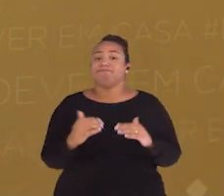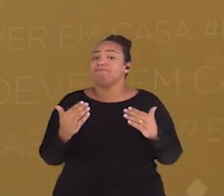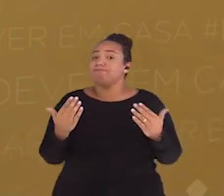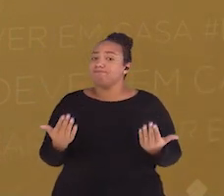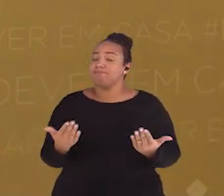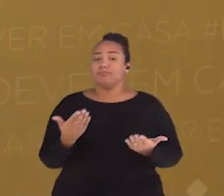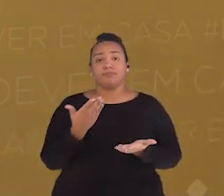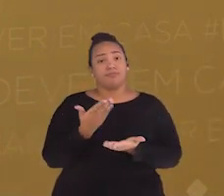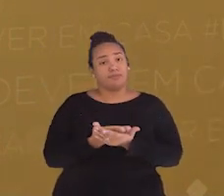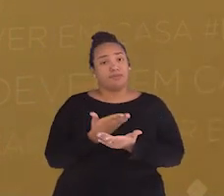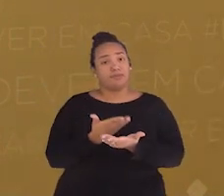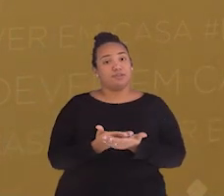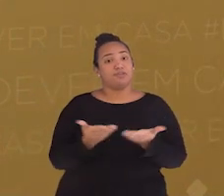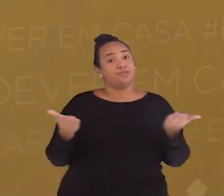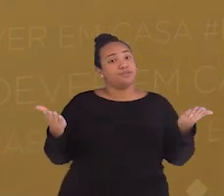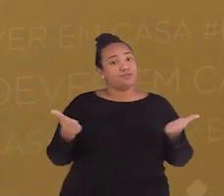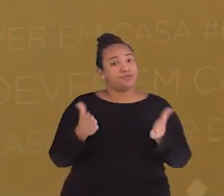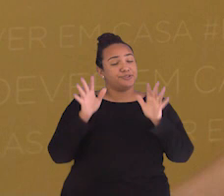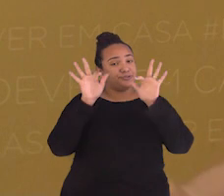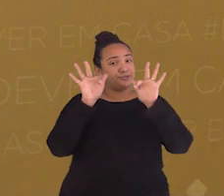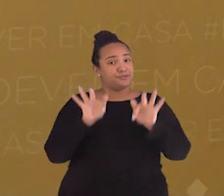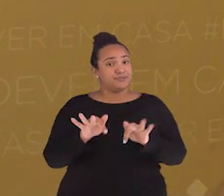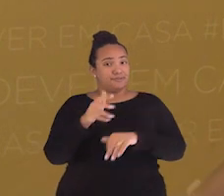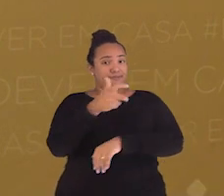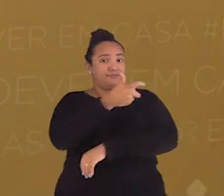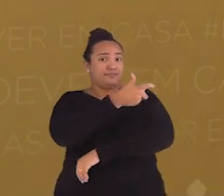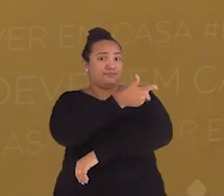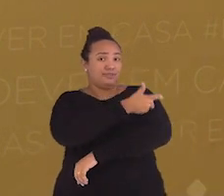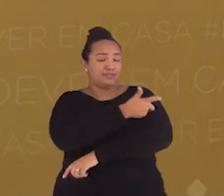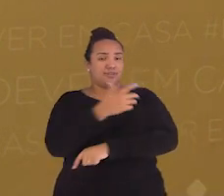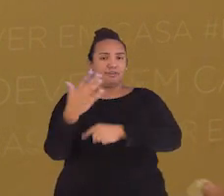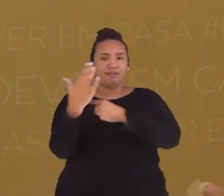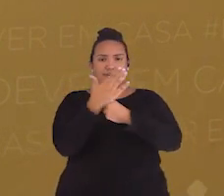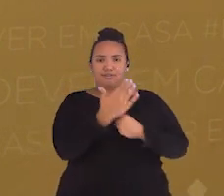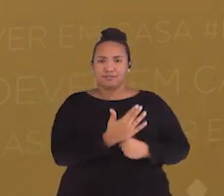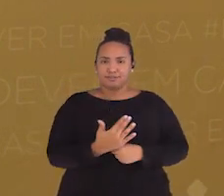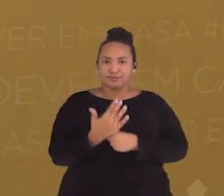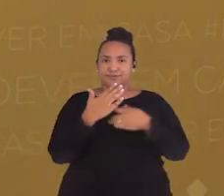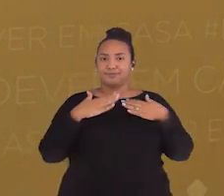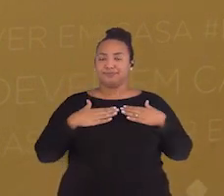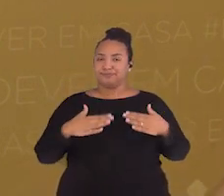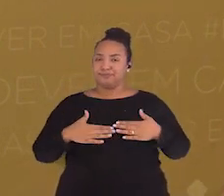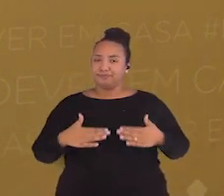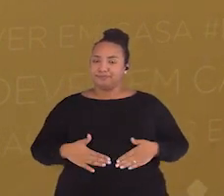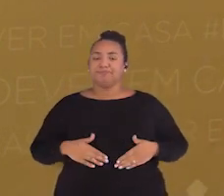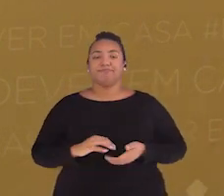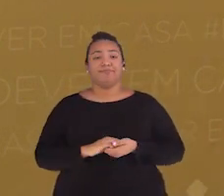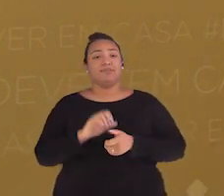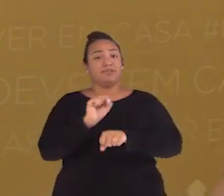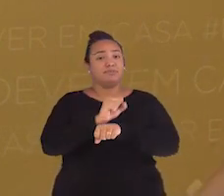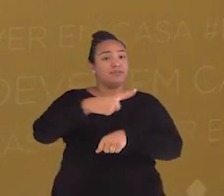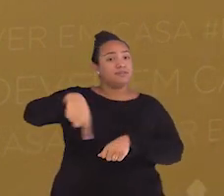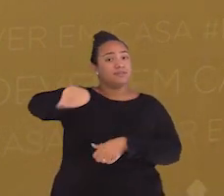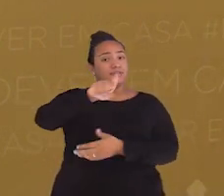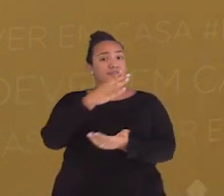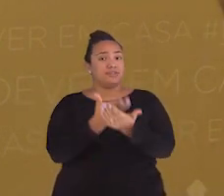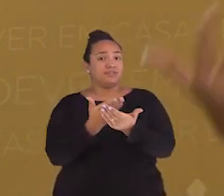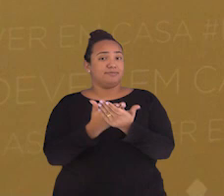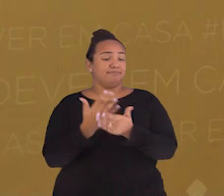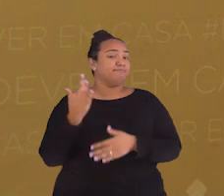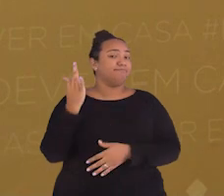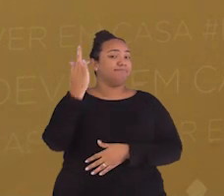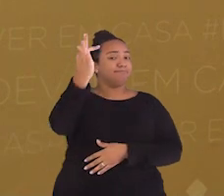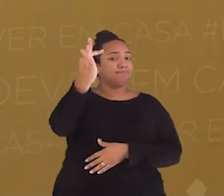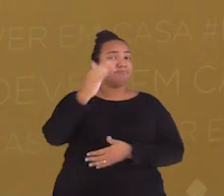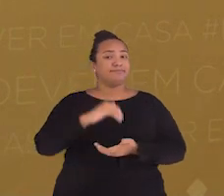Bom pessoal, essa foi a nossa aula de hoje. Vacinas, os reforços para a batalha. Espero ver vocês aqui de novo